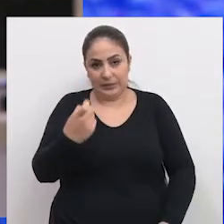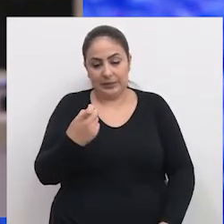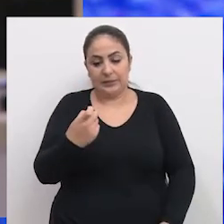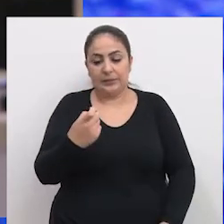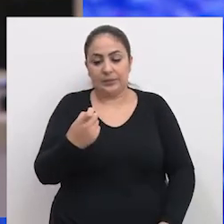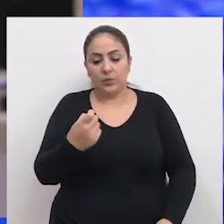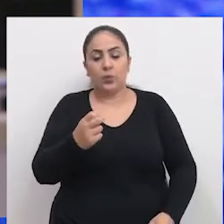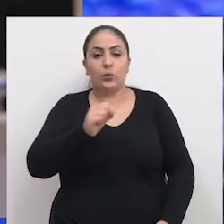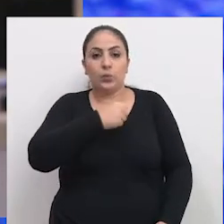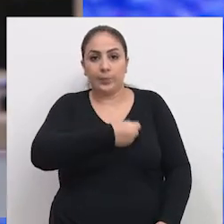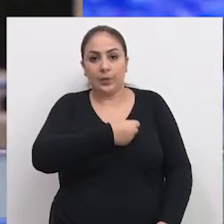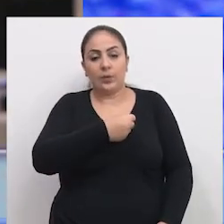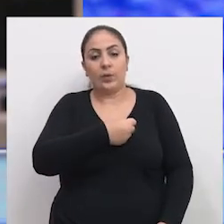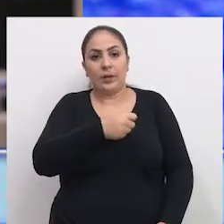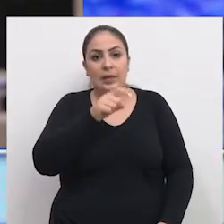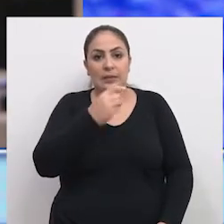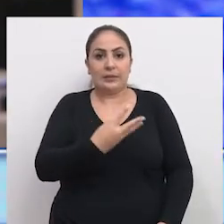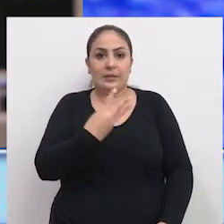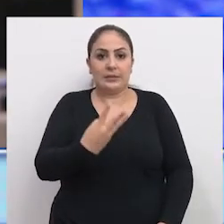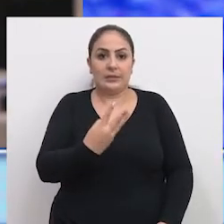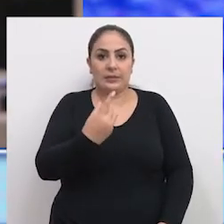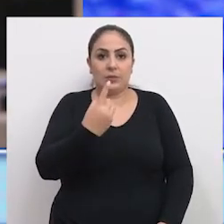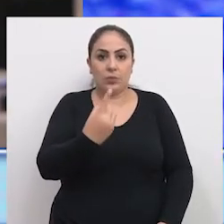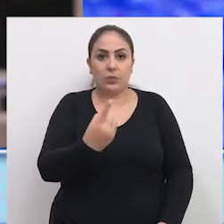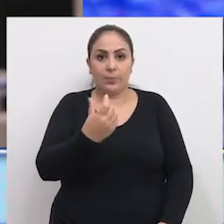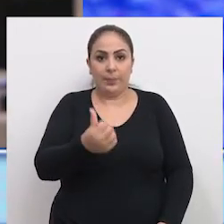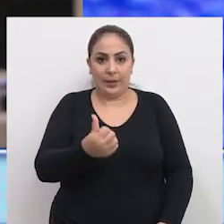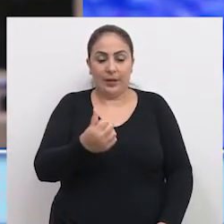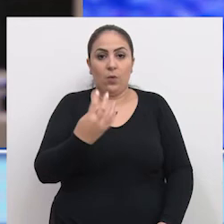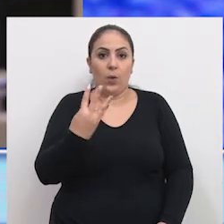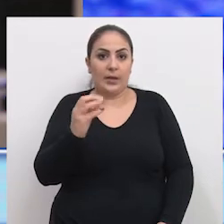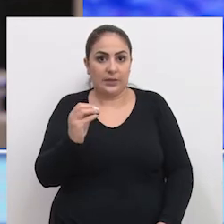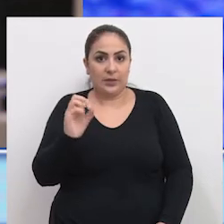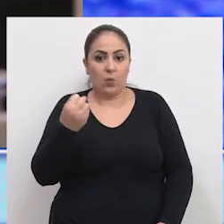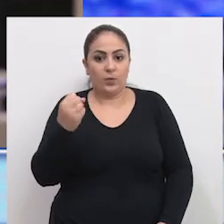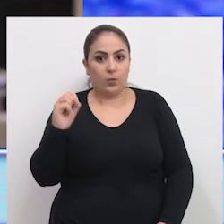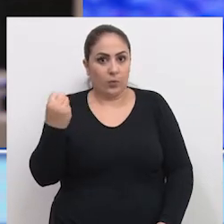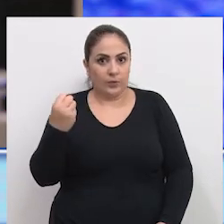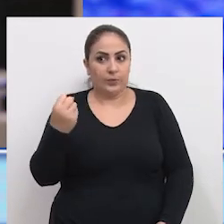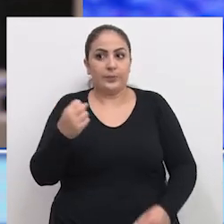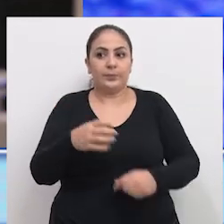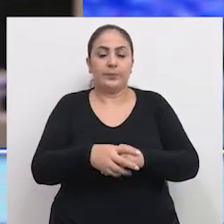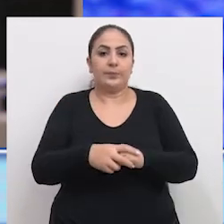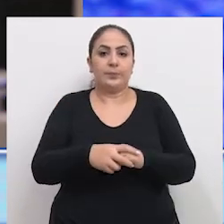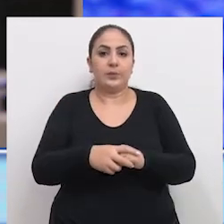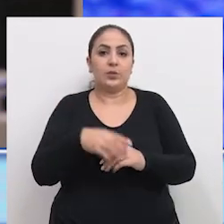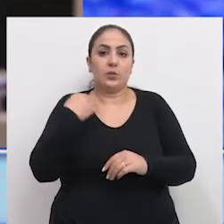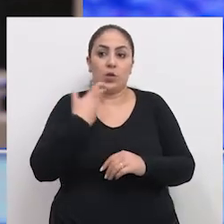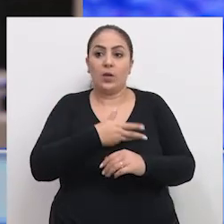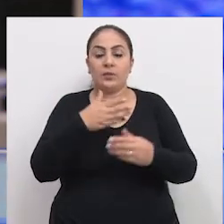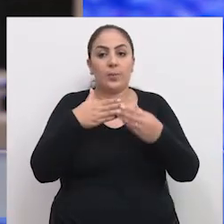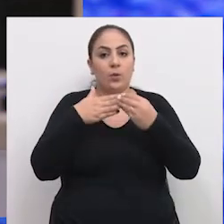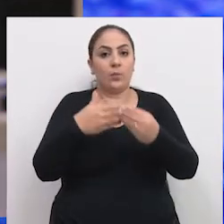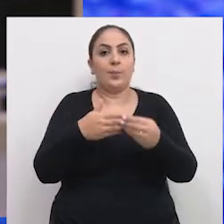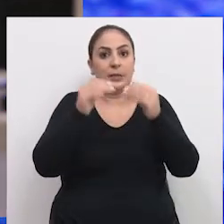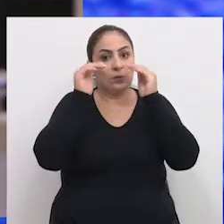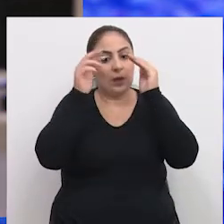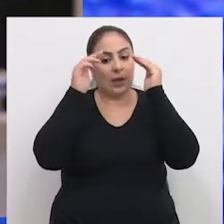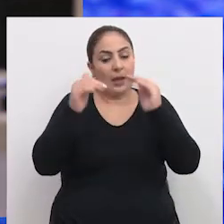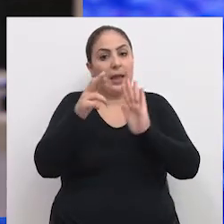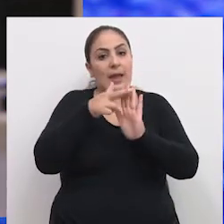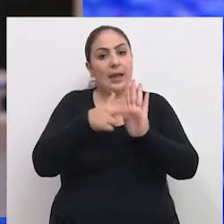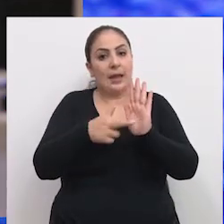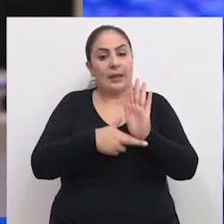interesse, então, o telefone de contato é 33164088. Nós estamos seguindo a